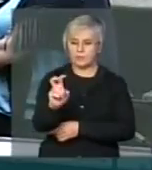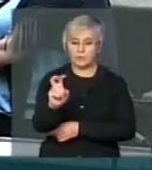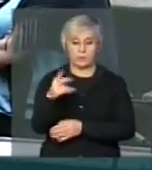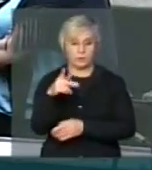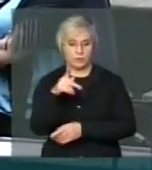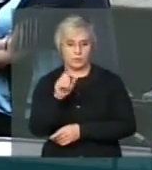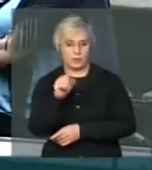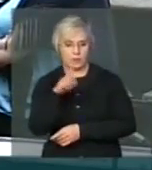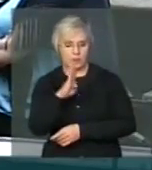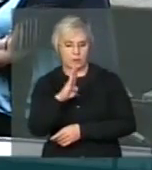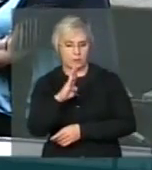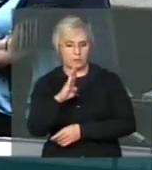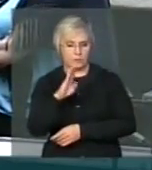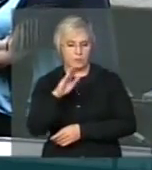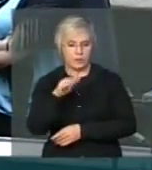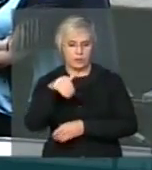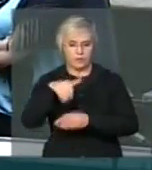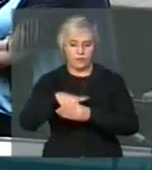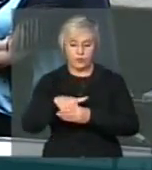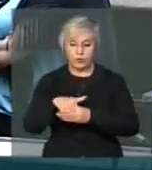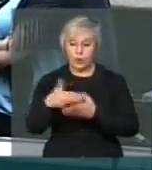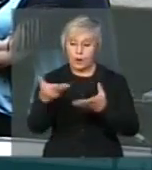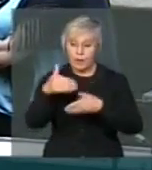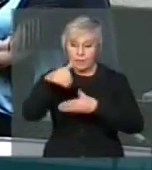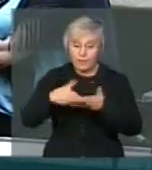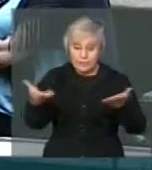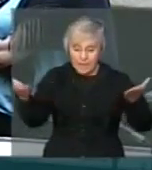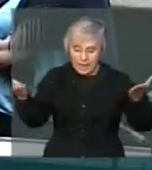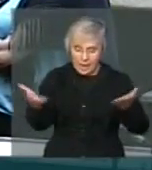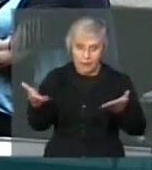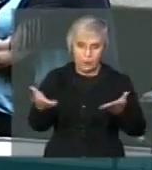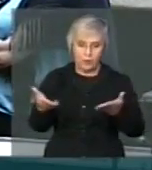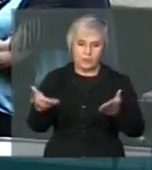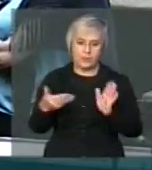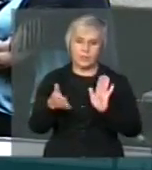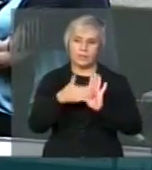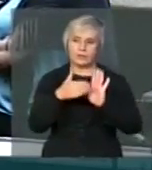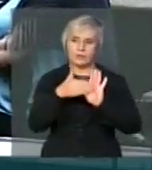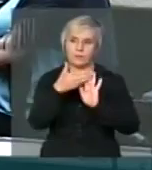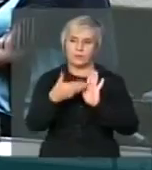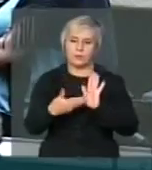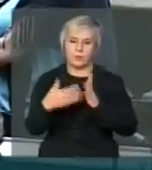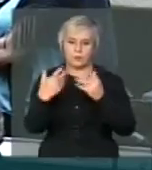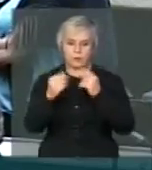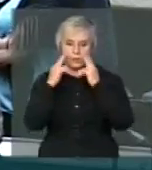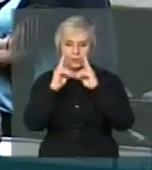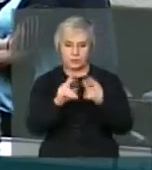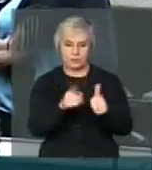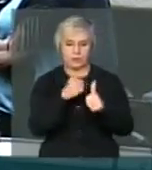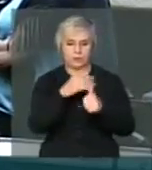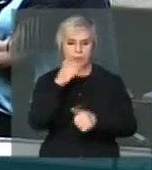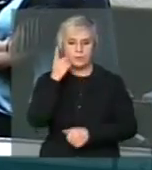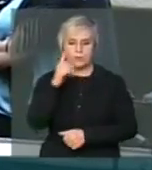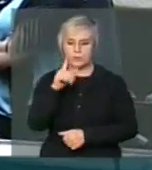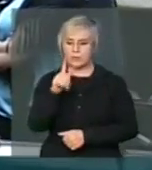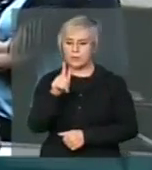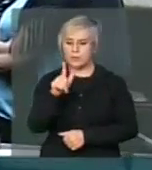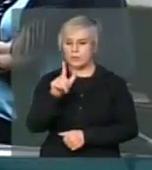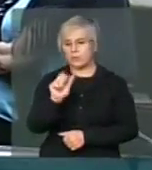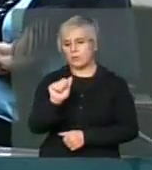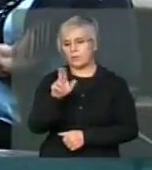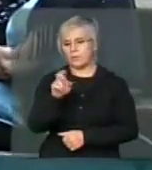o PSB que votou a favor de votar já agora, que quer votar já agora essa proposta. Então vamos ouvir primeiro aqui o deputado Glauber por que